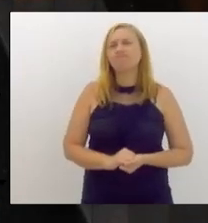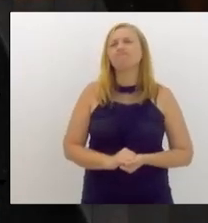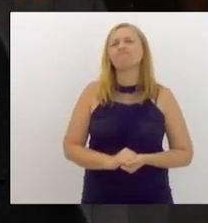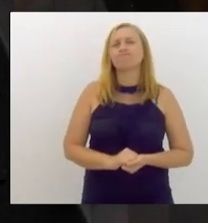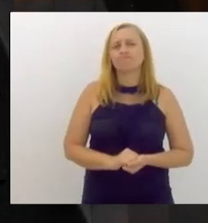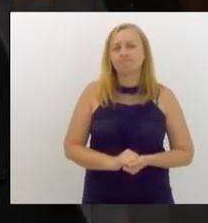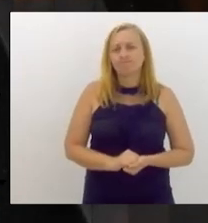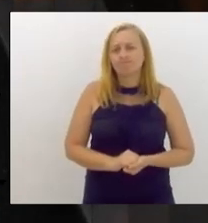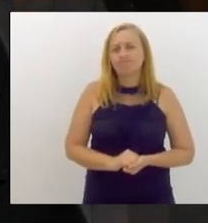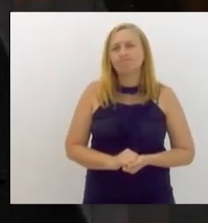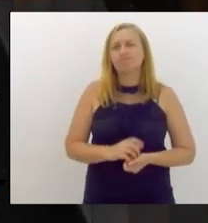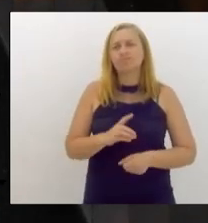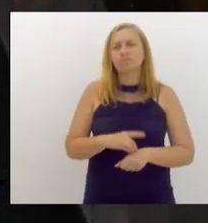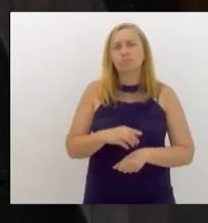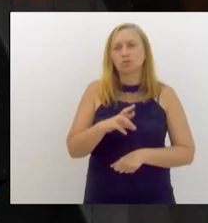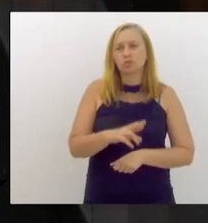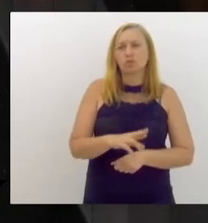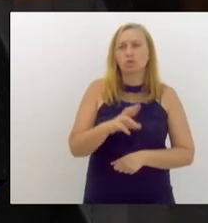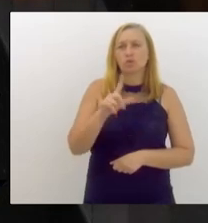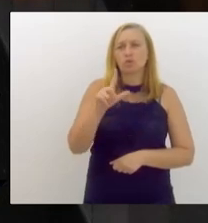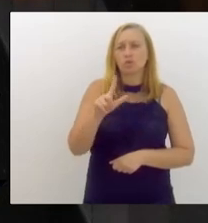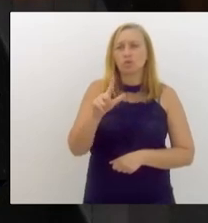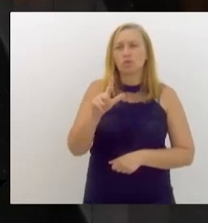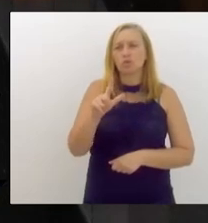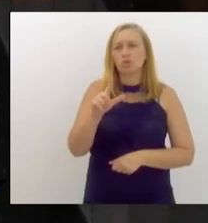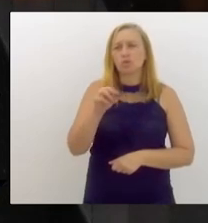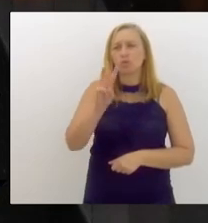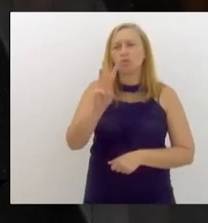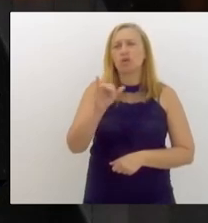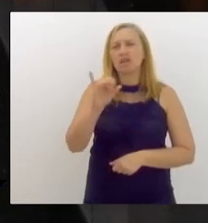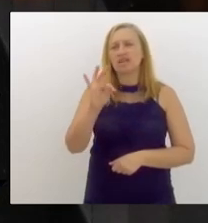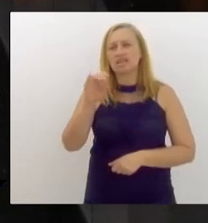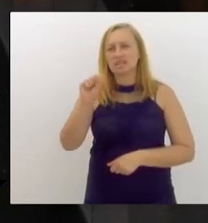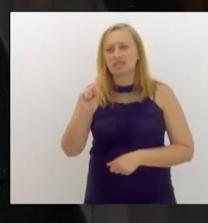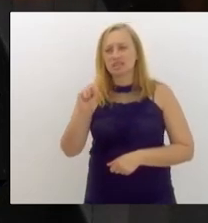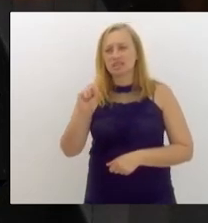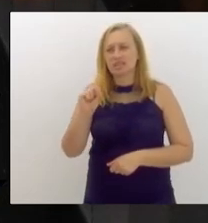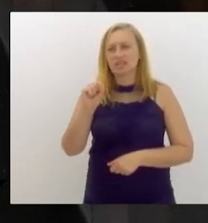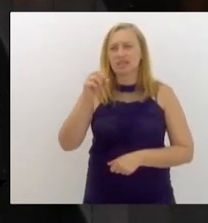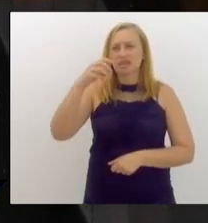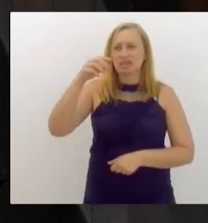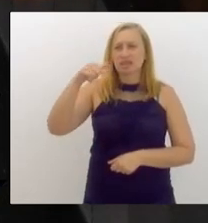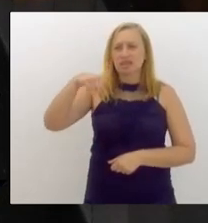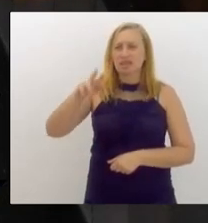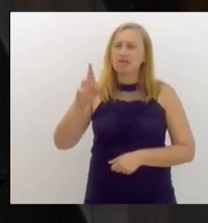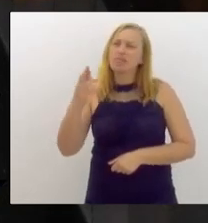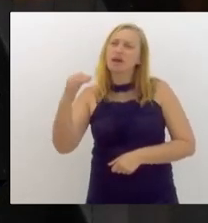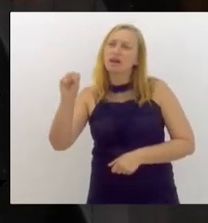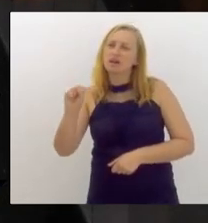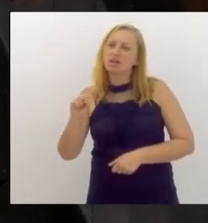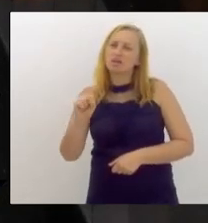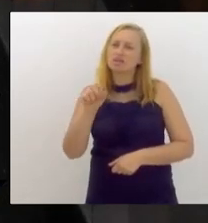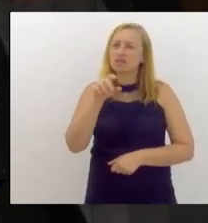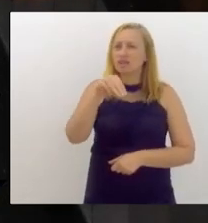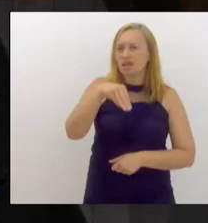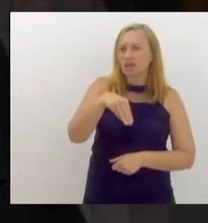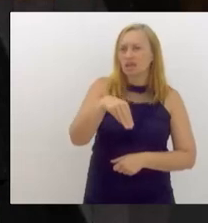estivemos ali com o doutor Ulisses Guimarães, não é? Boa lembrança, MDB,